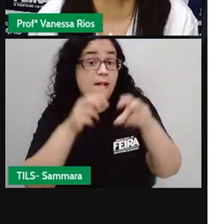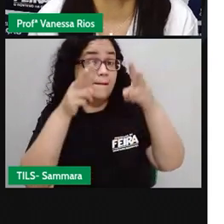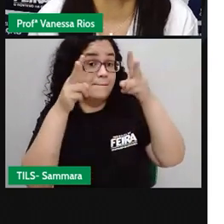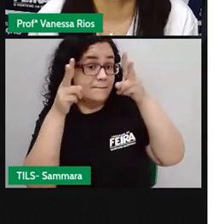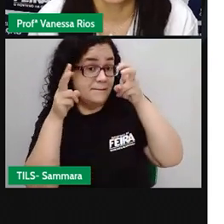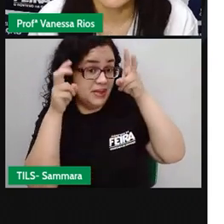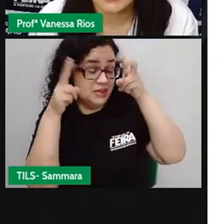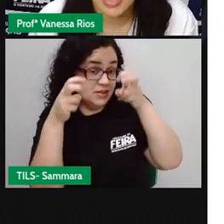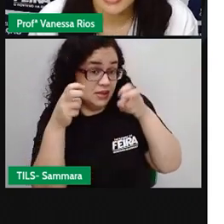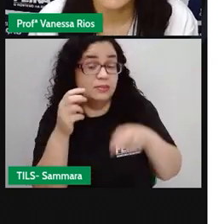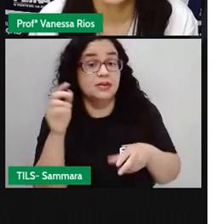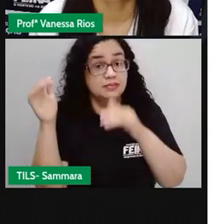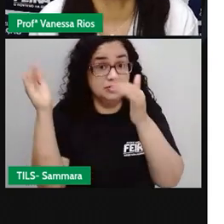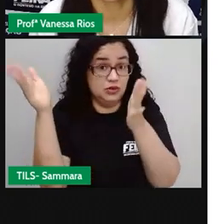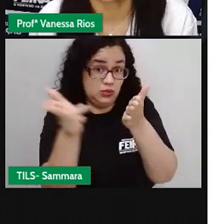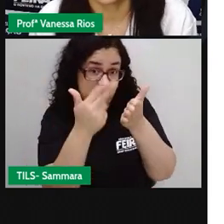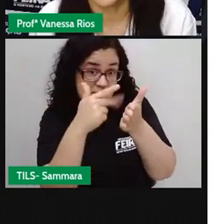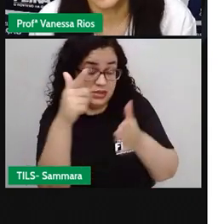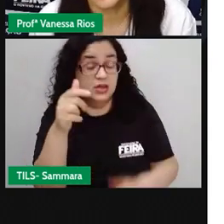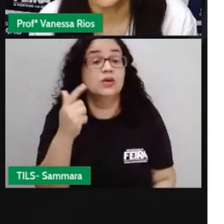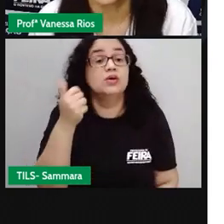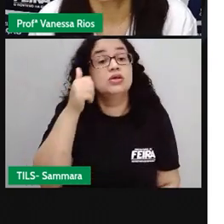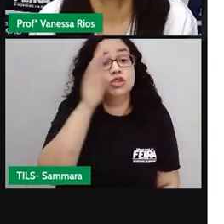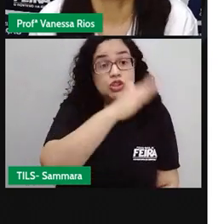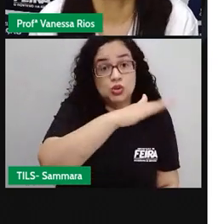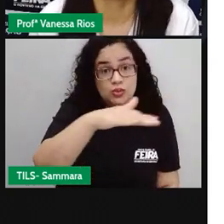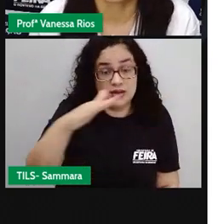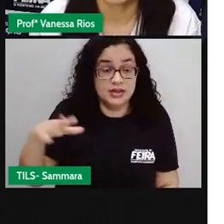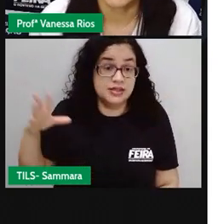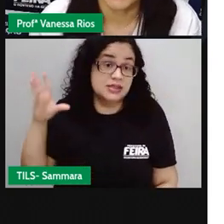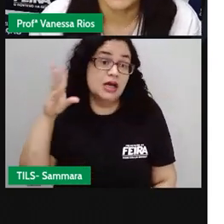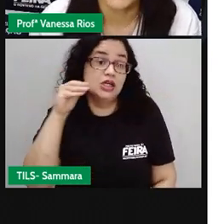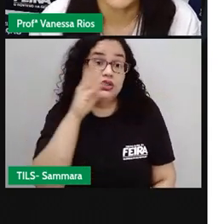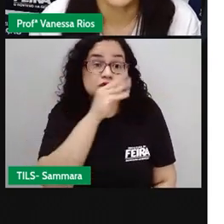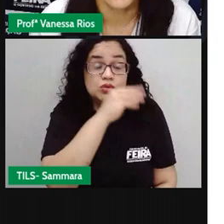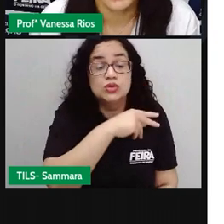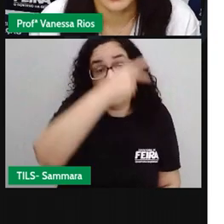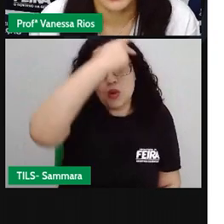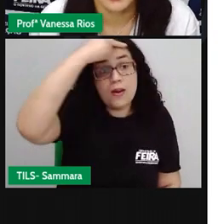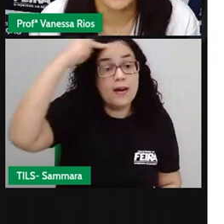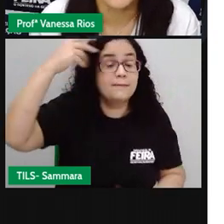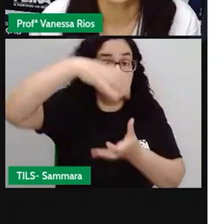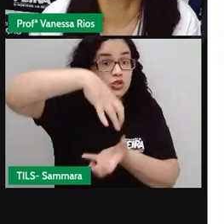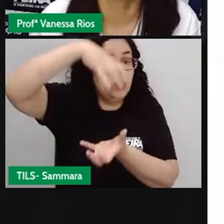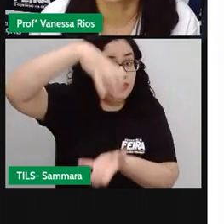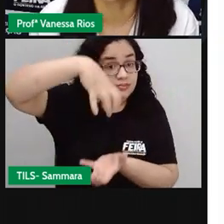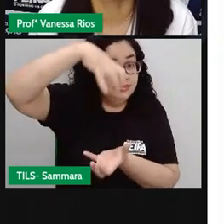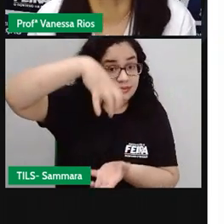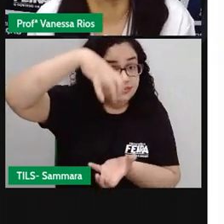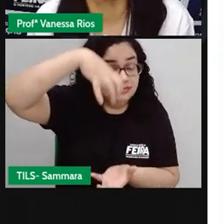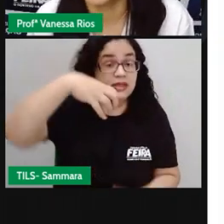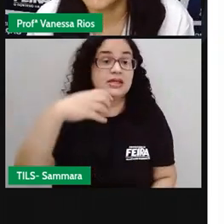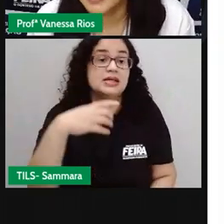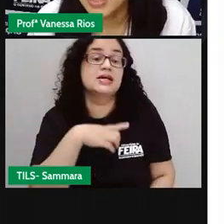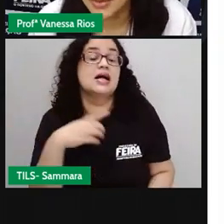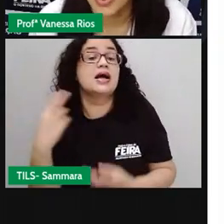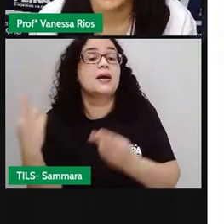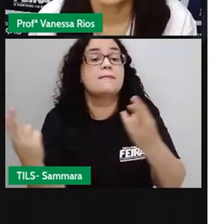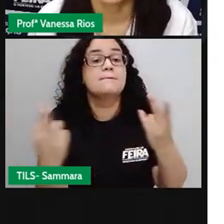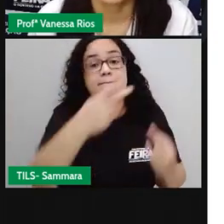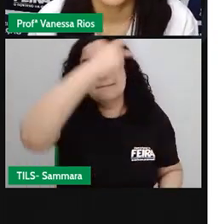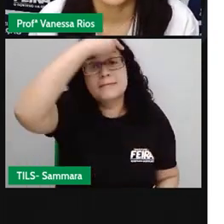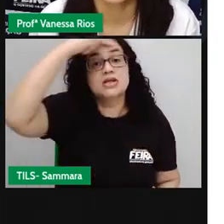imagem aí de uma criança, de uma adulta e também de uma pessoa idosa, né? Representando aí a mesma